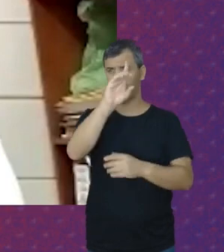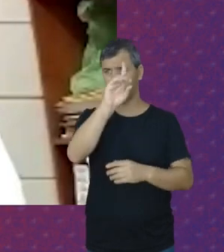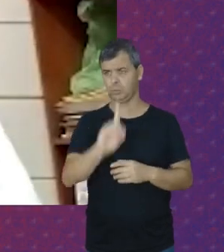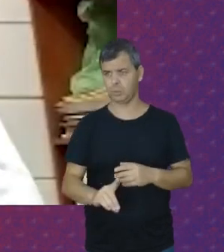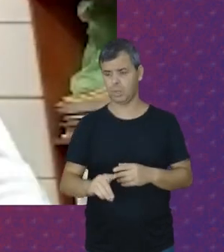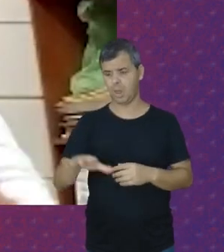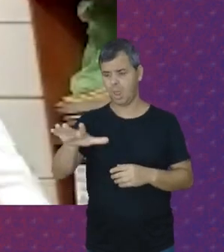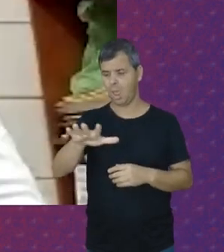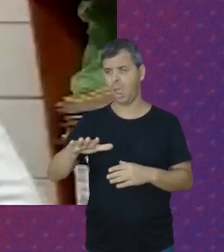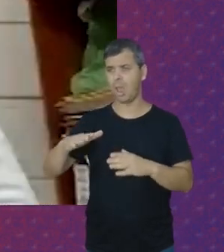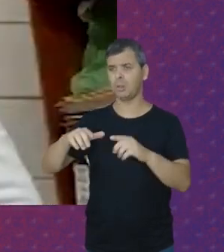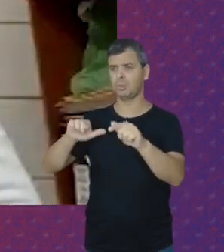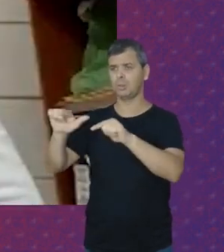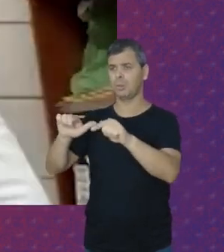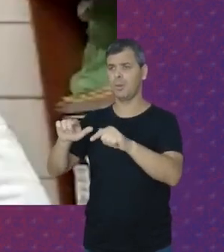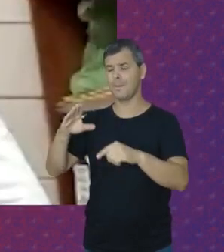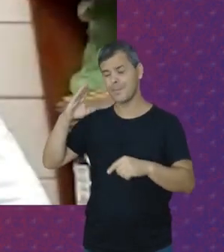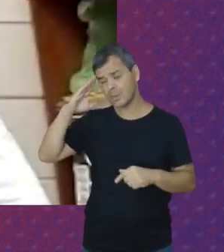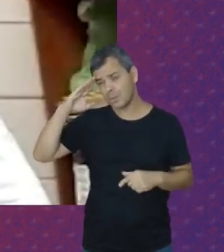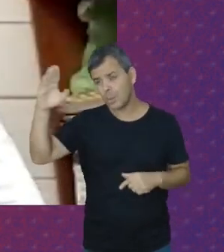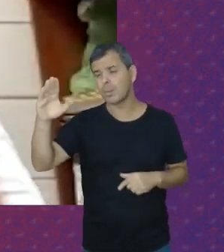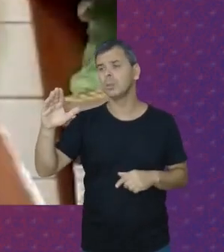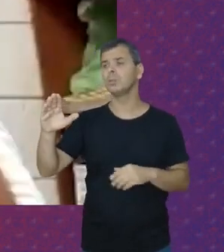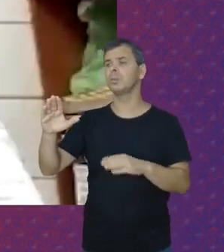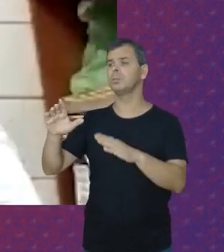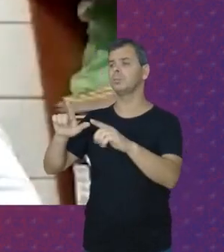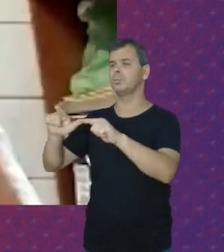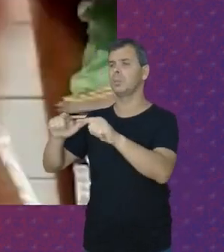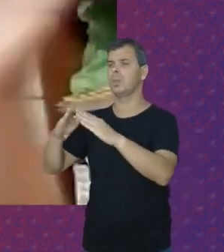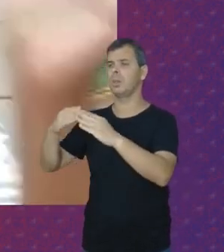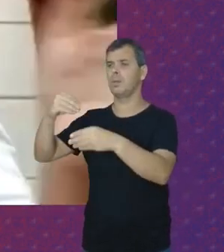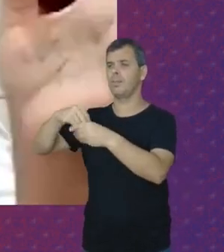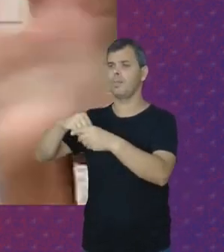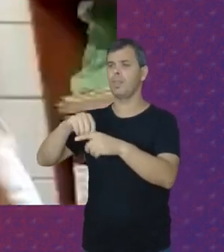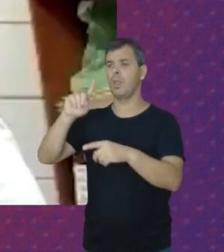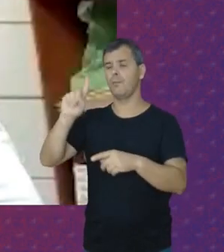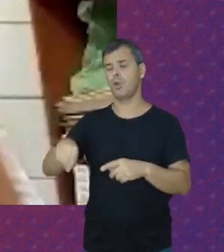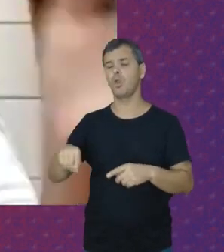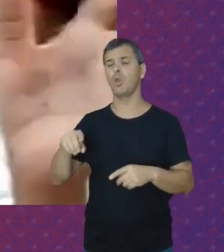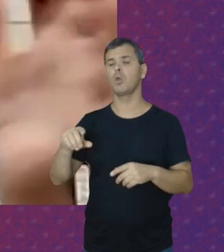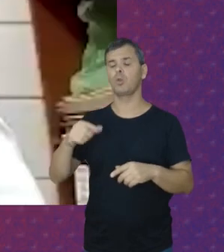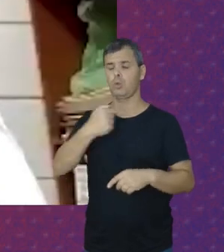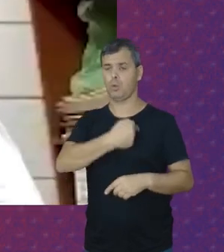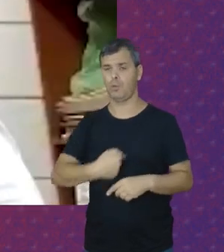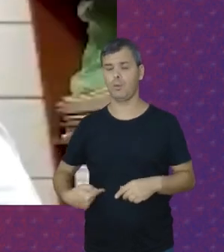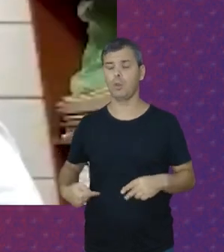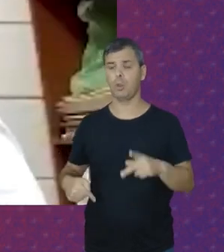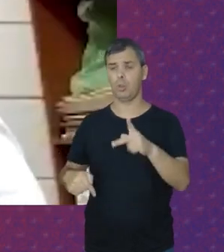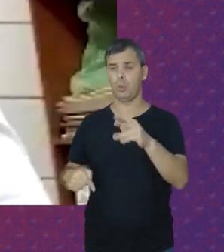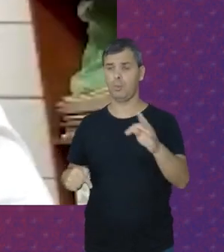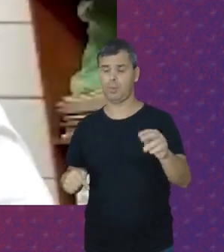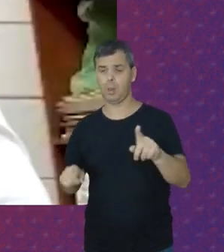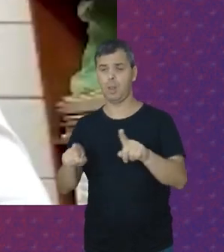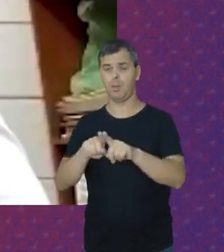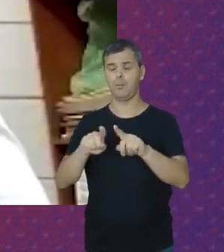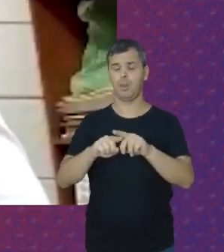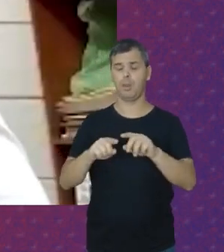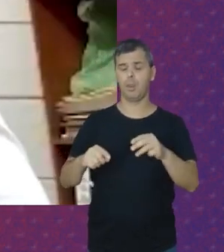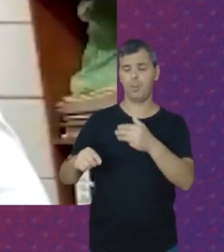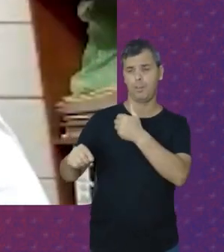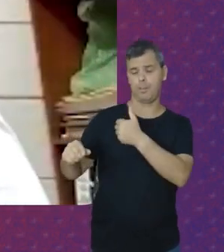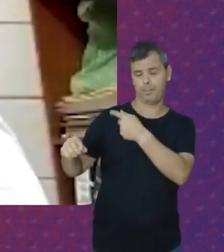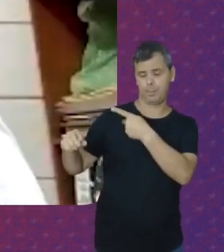Trabalhadora Principalmente Para as Trabalhadoras Domésticas Foram os Governos Do PT O presidente Lula E também a Presidenta Biu Que